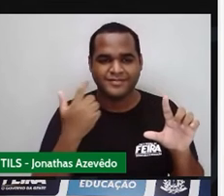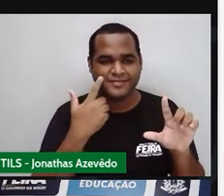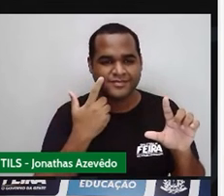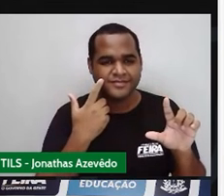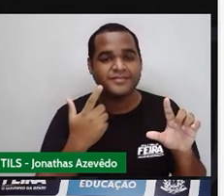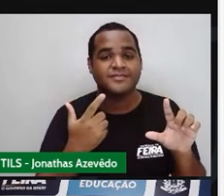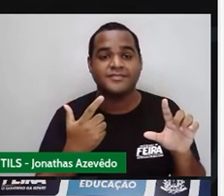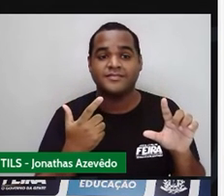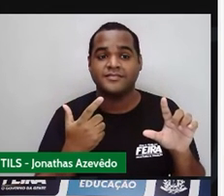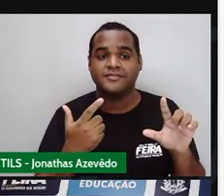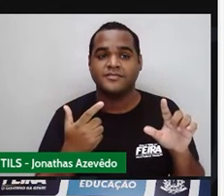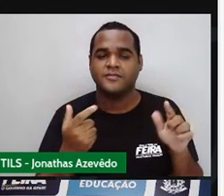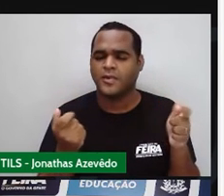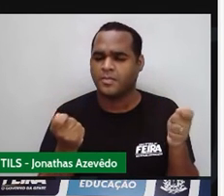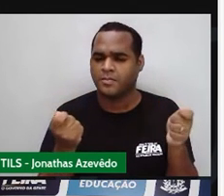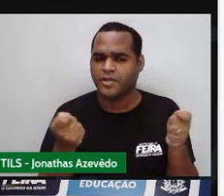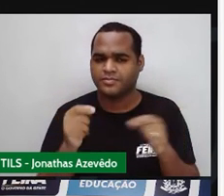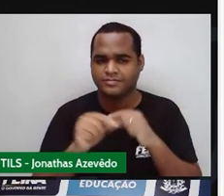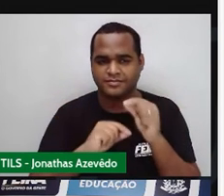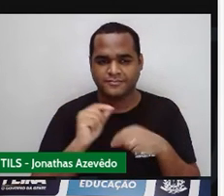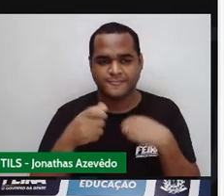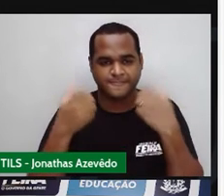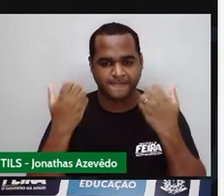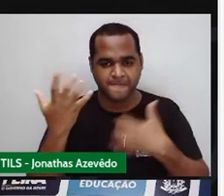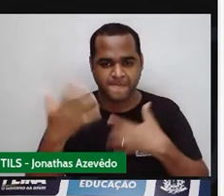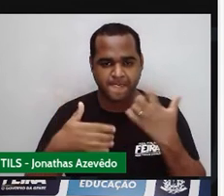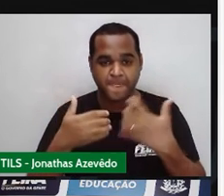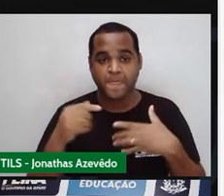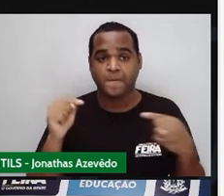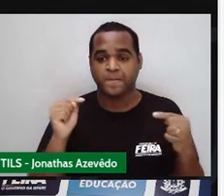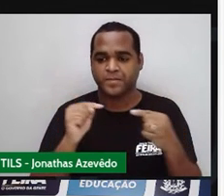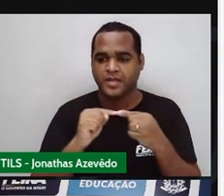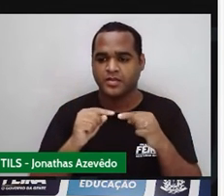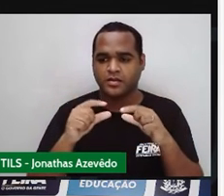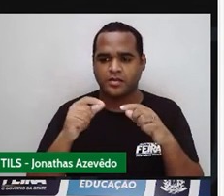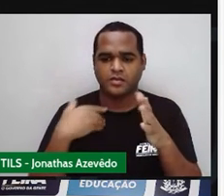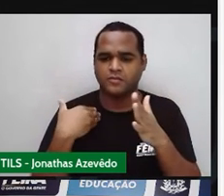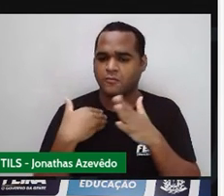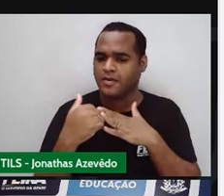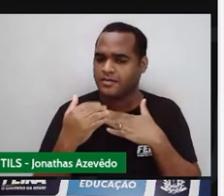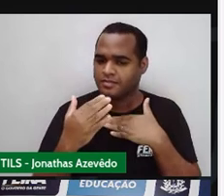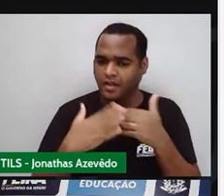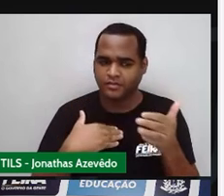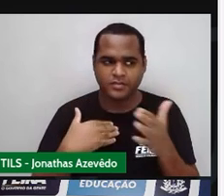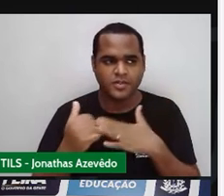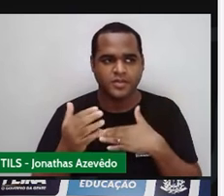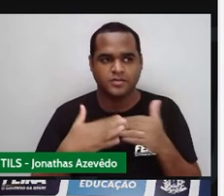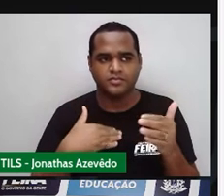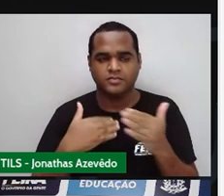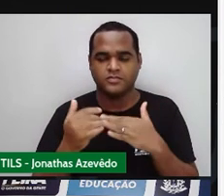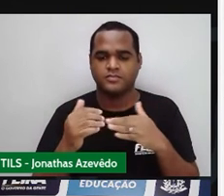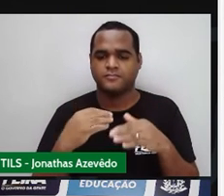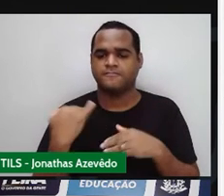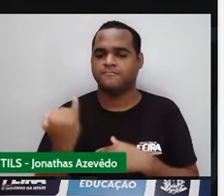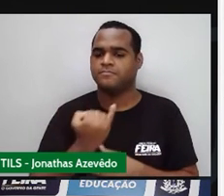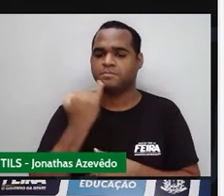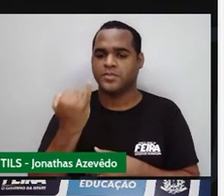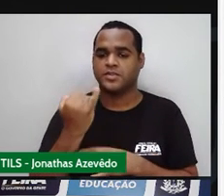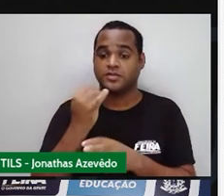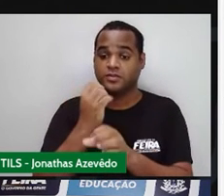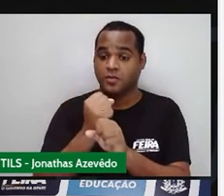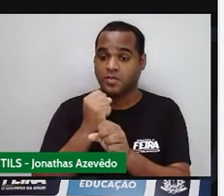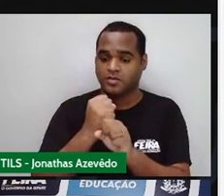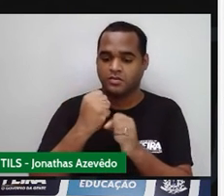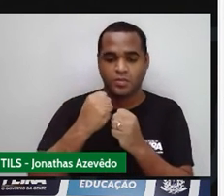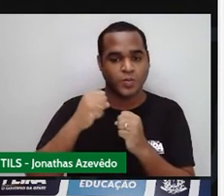Isso que vai ser feito aqui serve para qualquer trapézio. Qualquer um. Não importa o tamanho